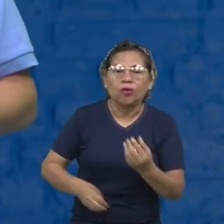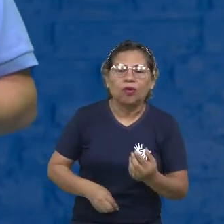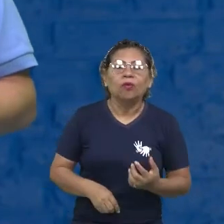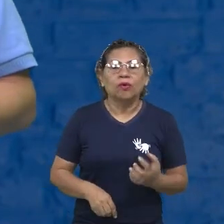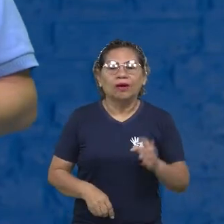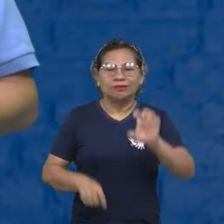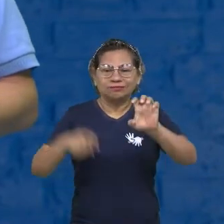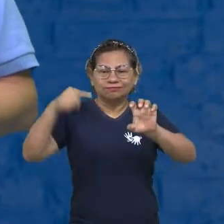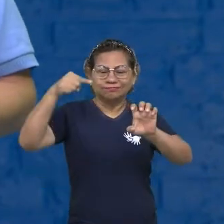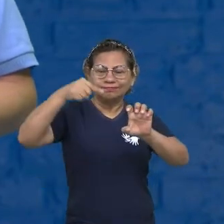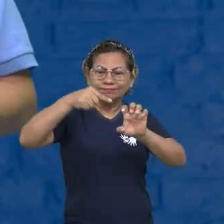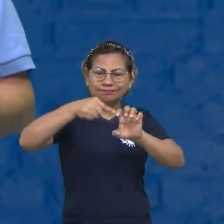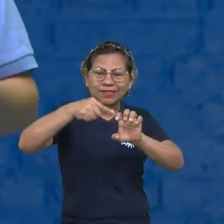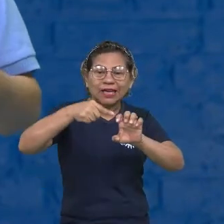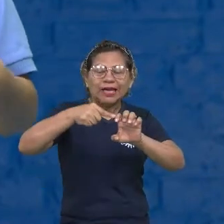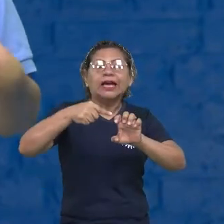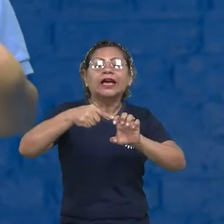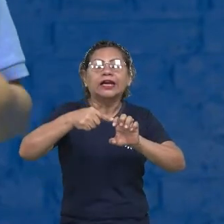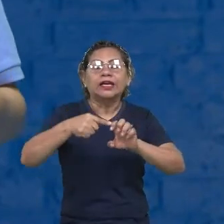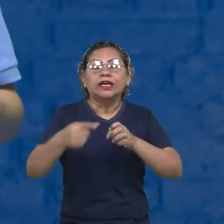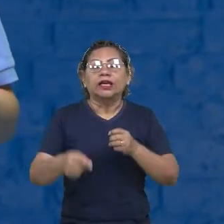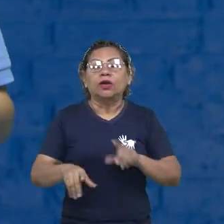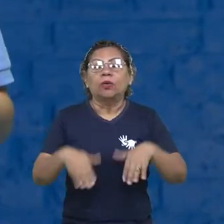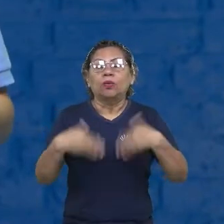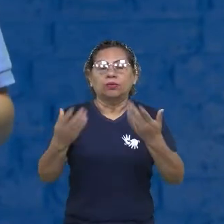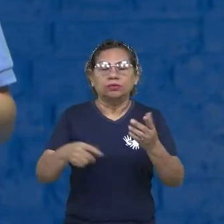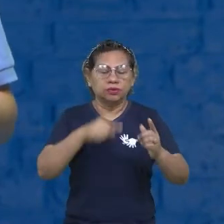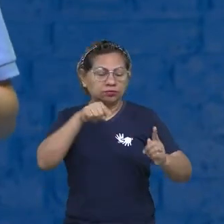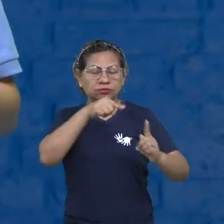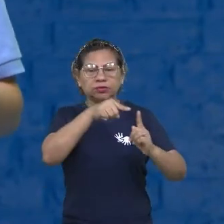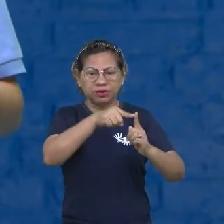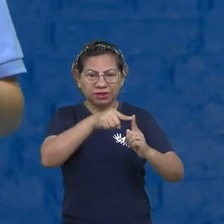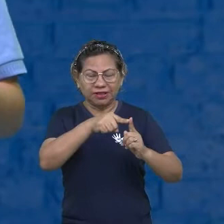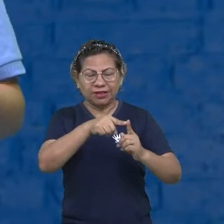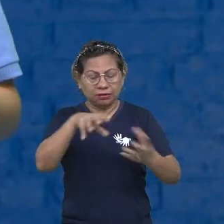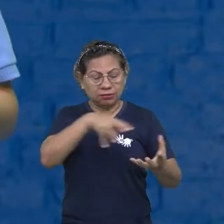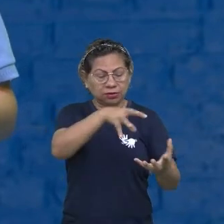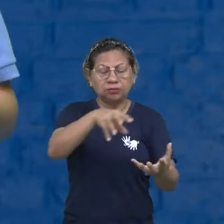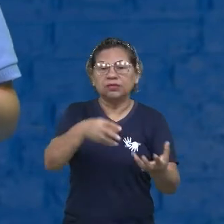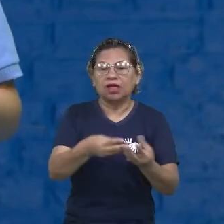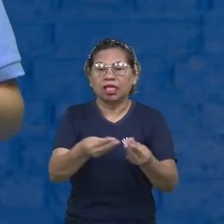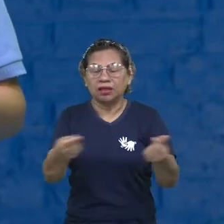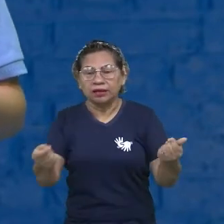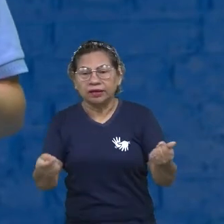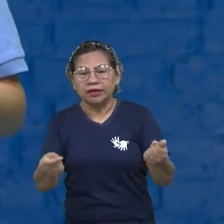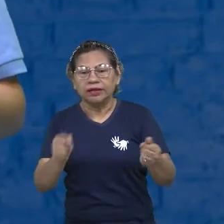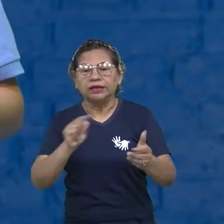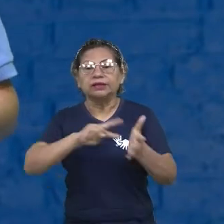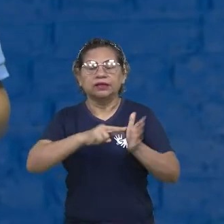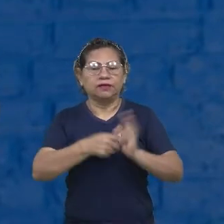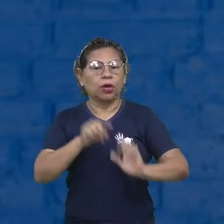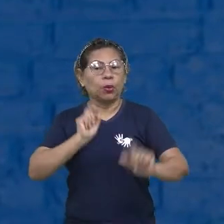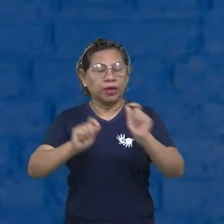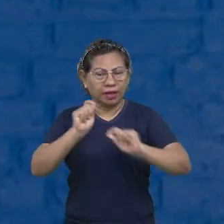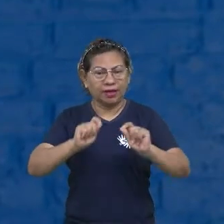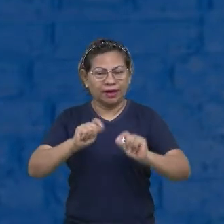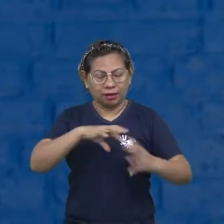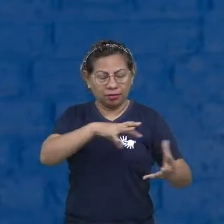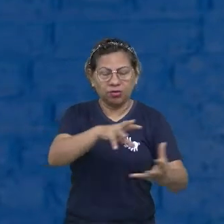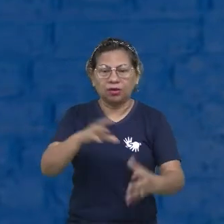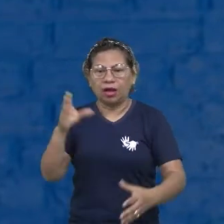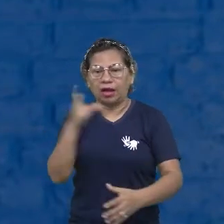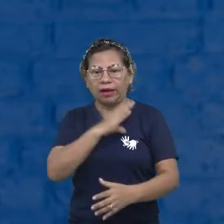alcançar seus objetivos. Então, esse mundo líquido que ele fala é um mundo muito rápido, principalmente a questão das